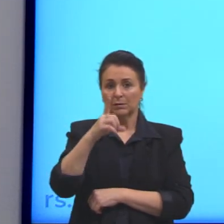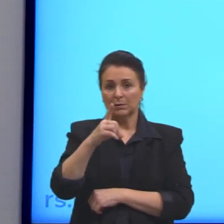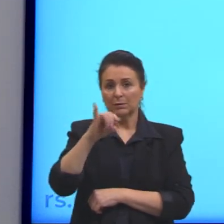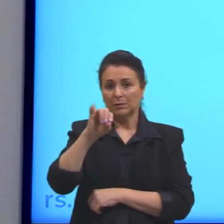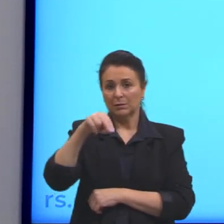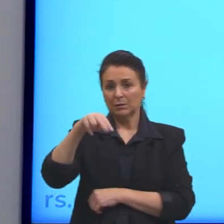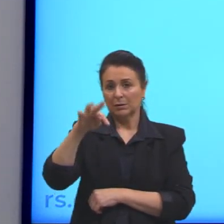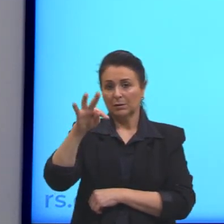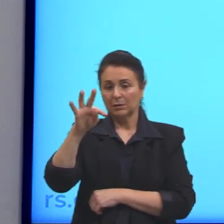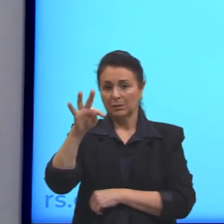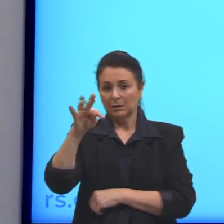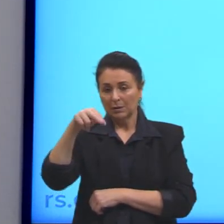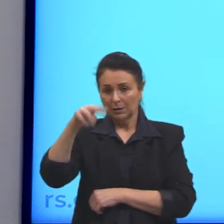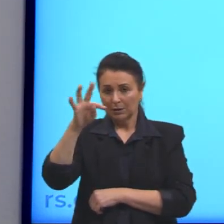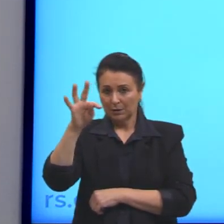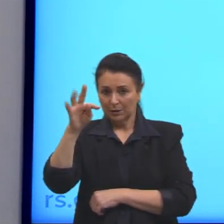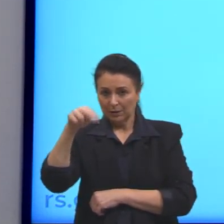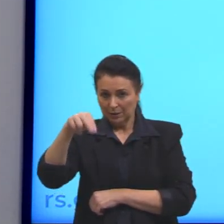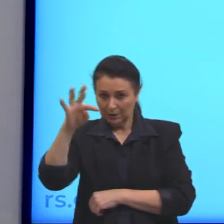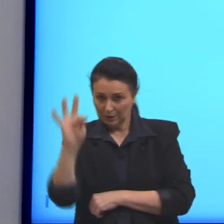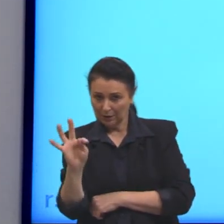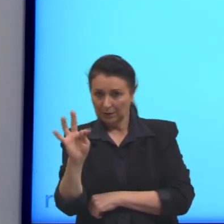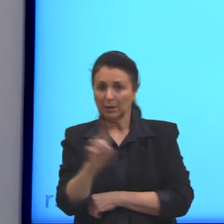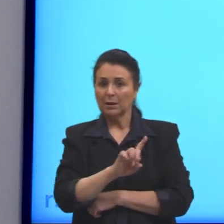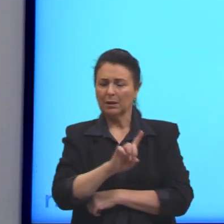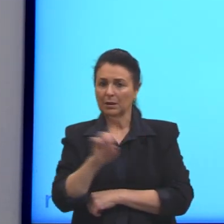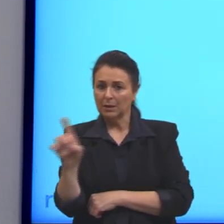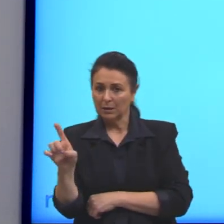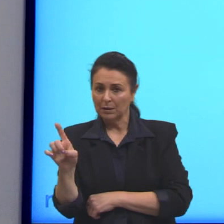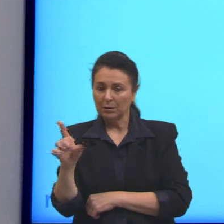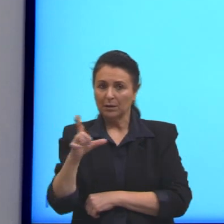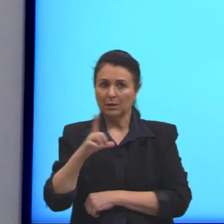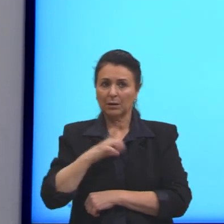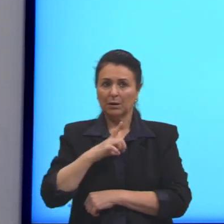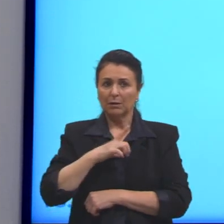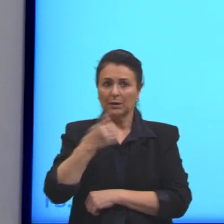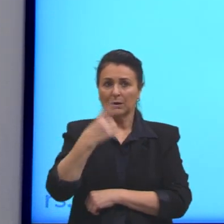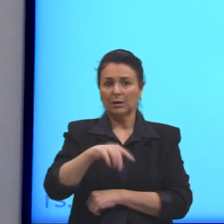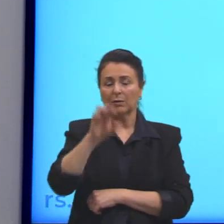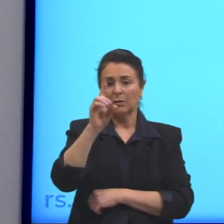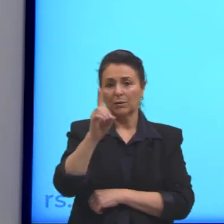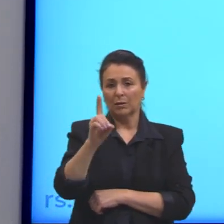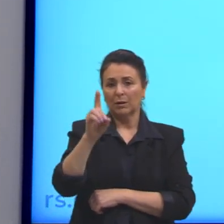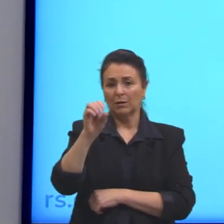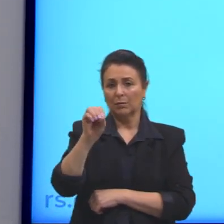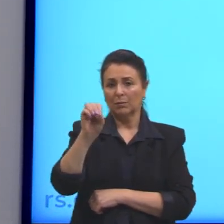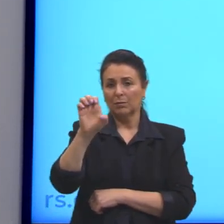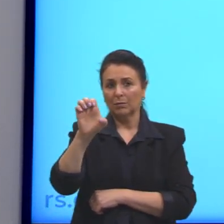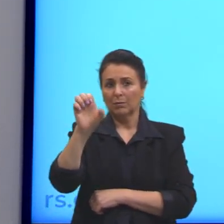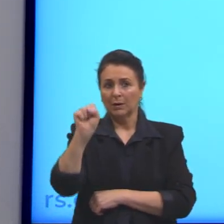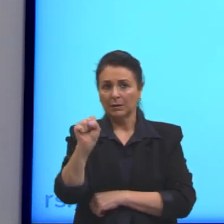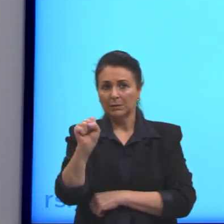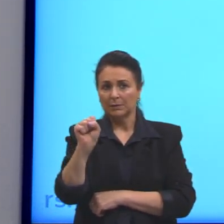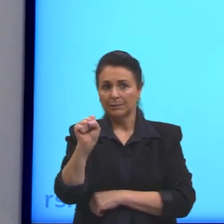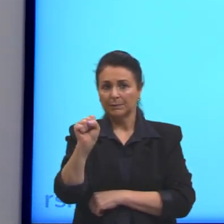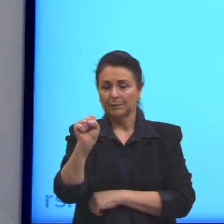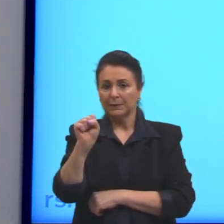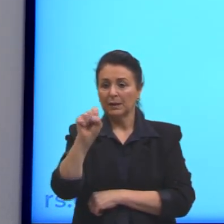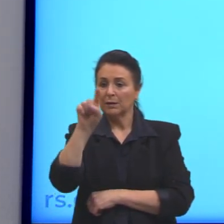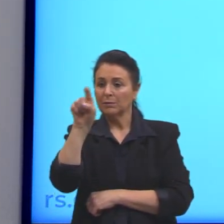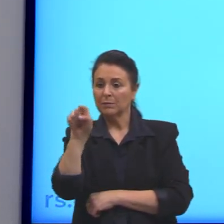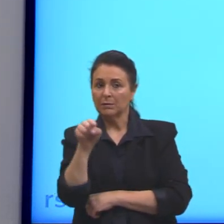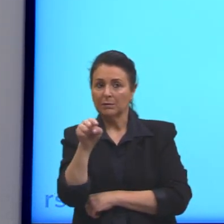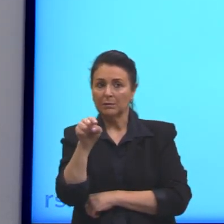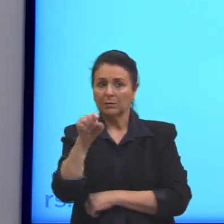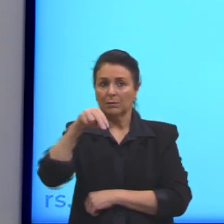como negativa, aqui eu tenho o doesn't, o d, o o, o e, o s, o n, o apóstrofe